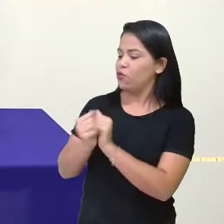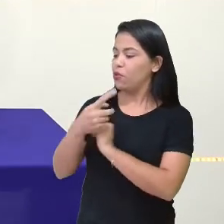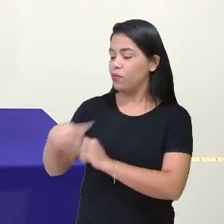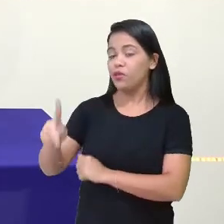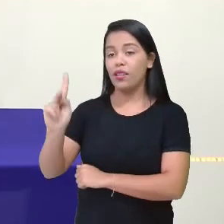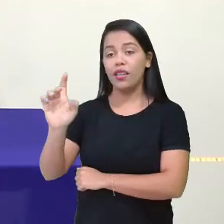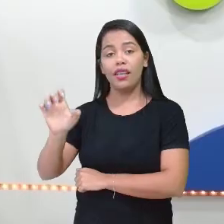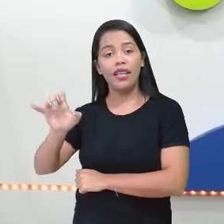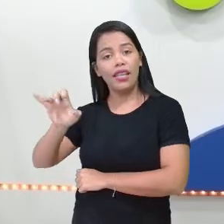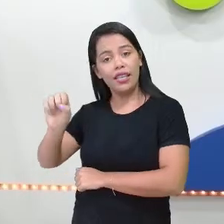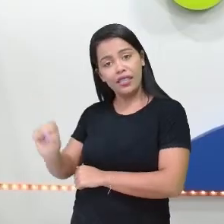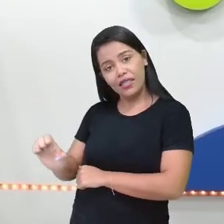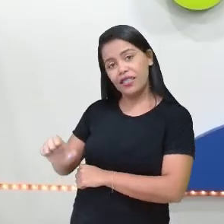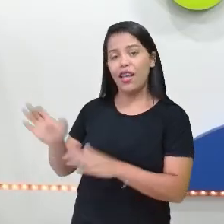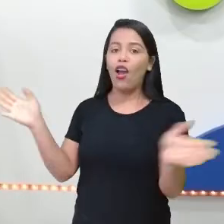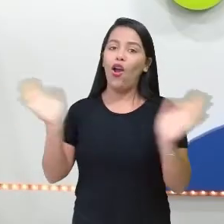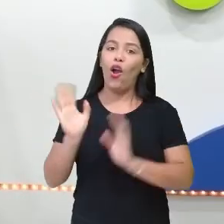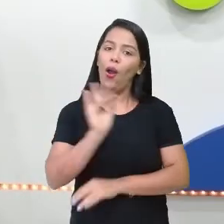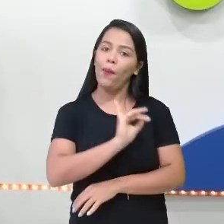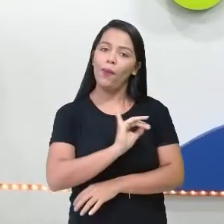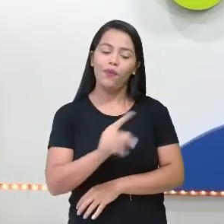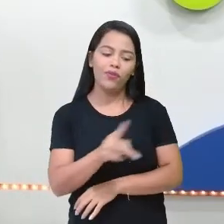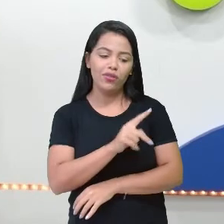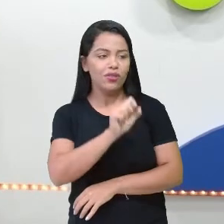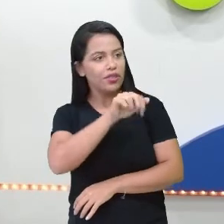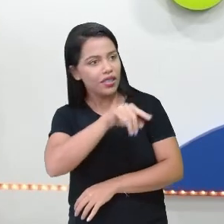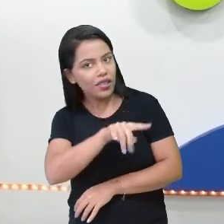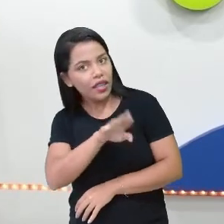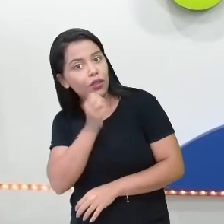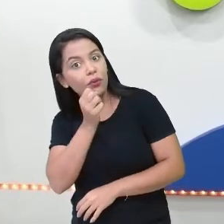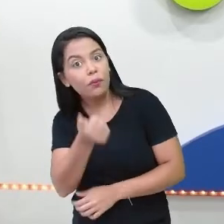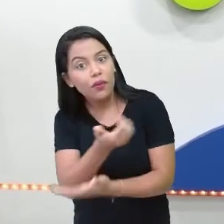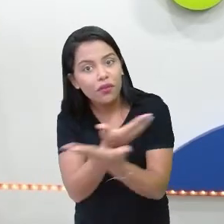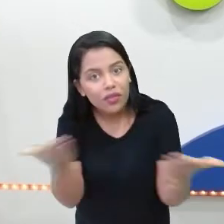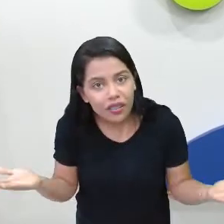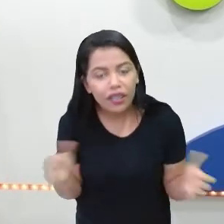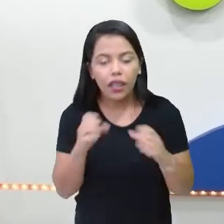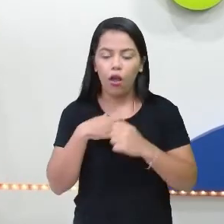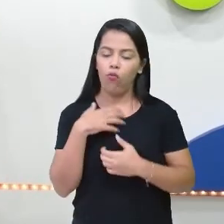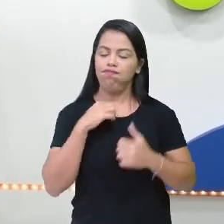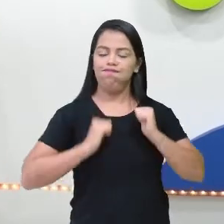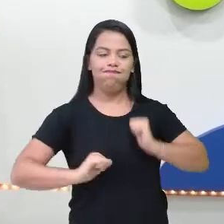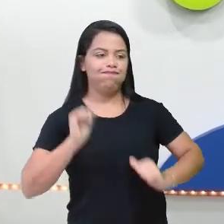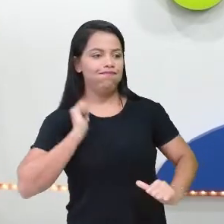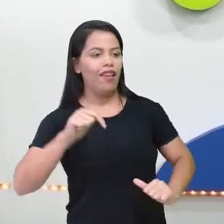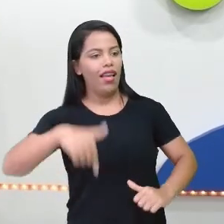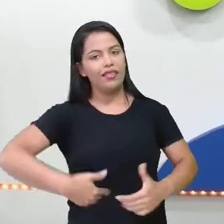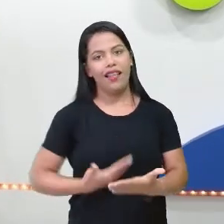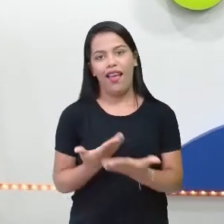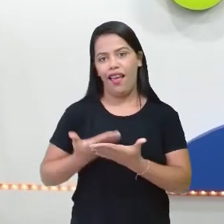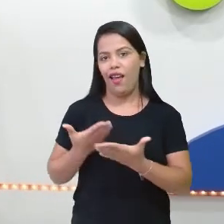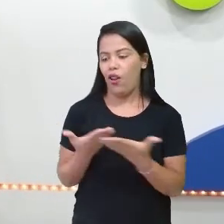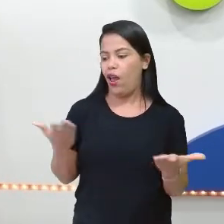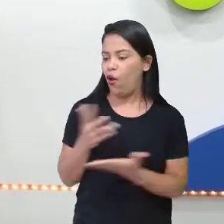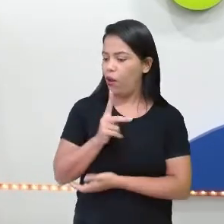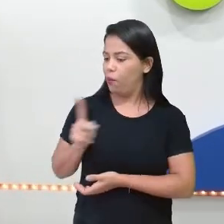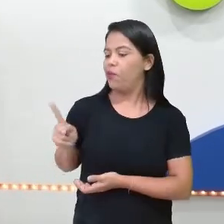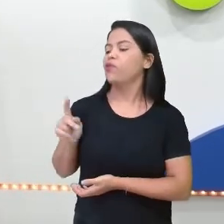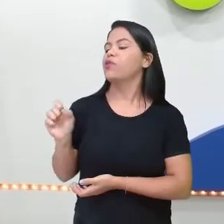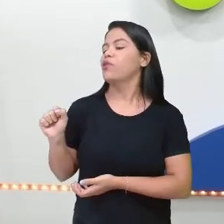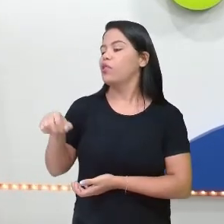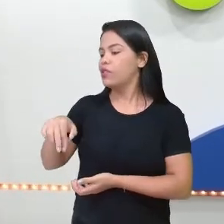Keise? Olá professora Sandra, tudo bem? Tudo bem estudantes? E eu estou, olha, ansiosíssima por essa aula da professora Sandra Duarte,